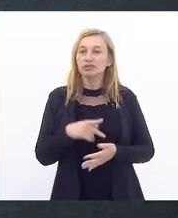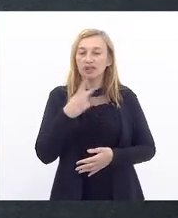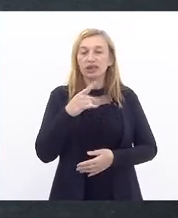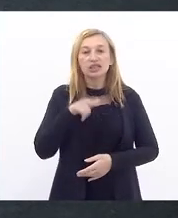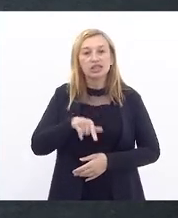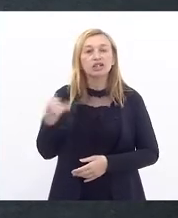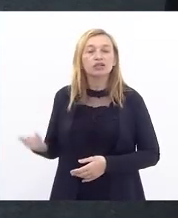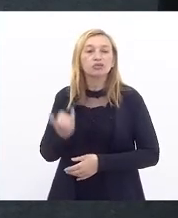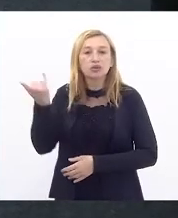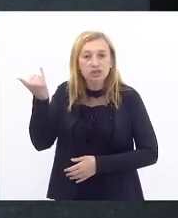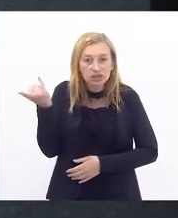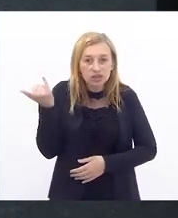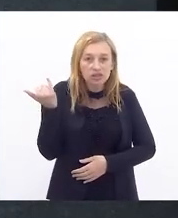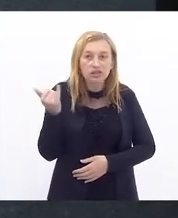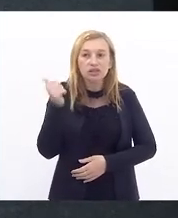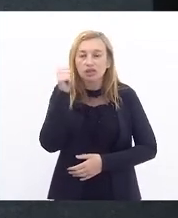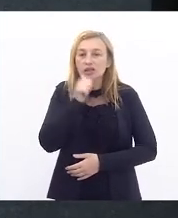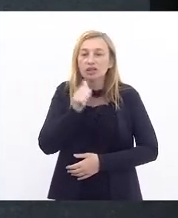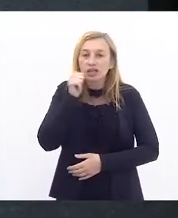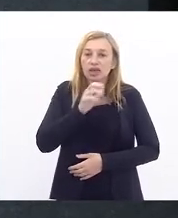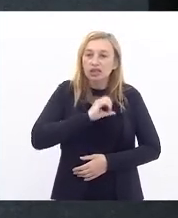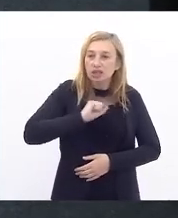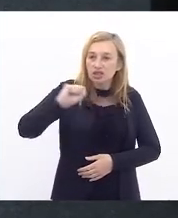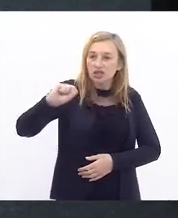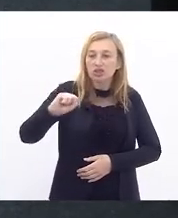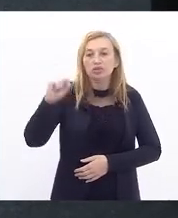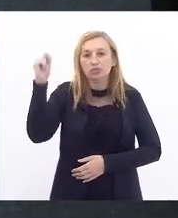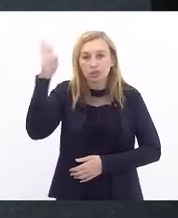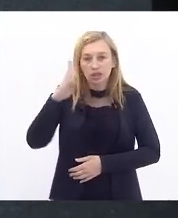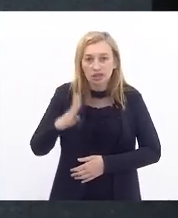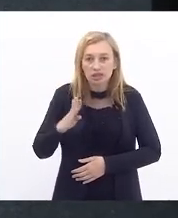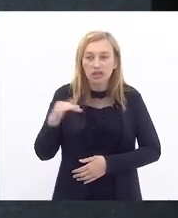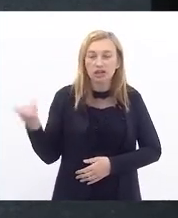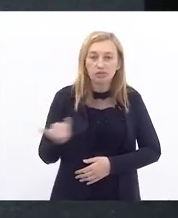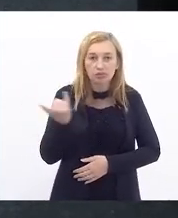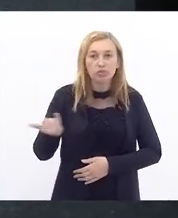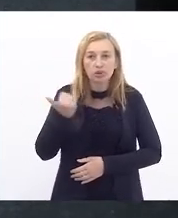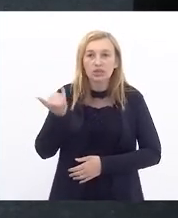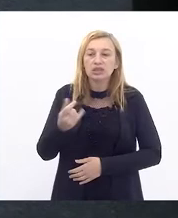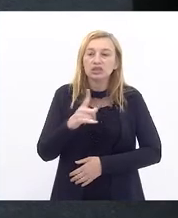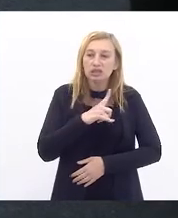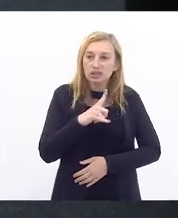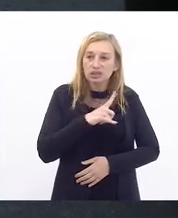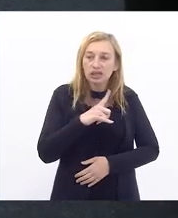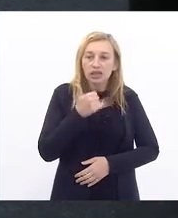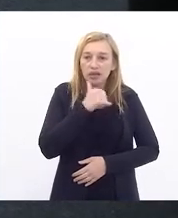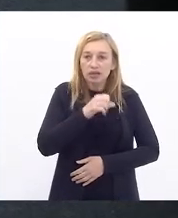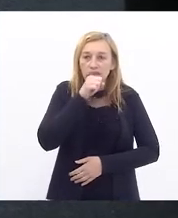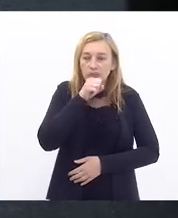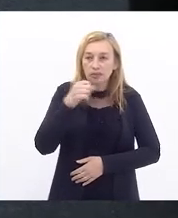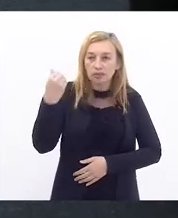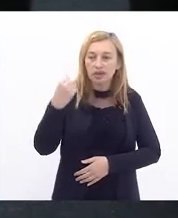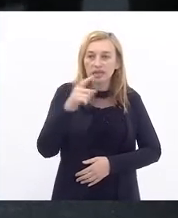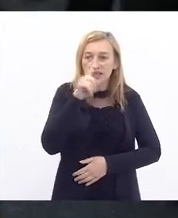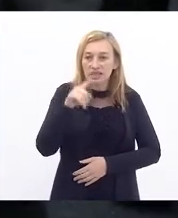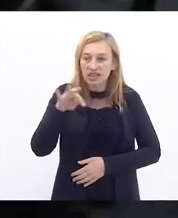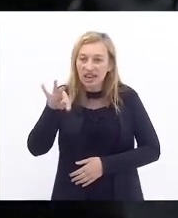a importância das mulheres de axé do Brasil, a importância de ter mães elita